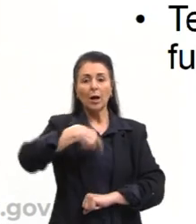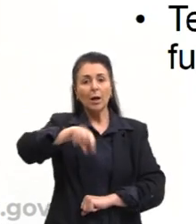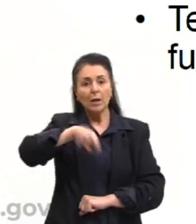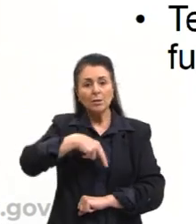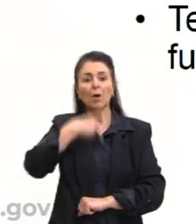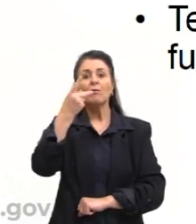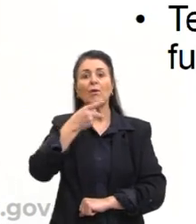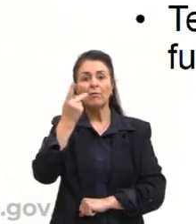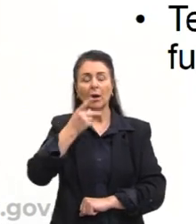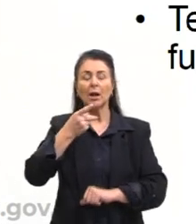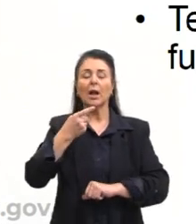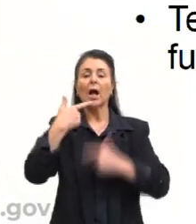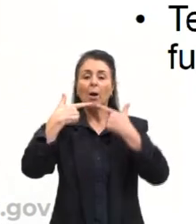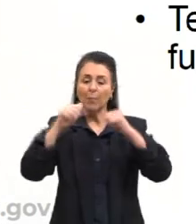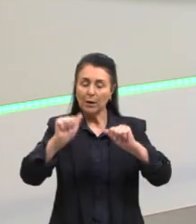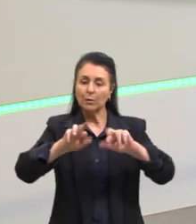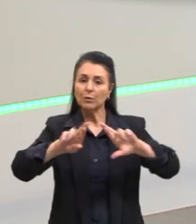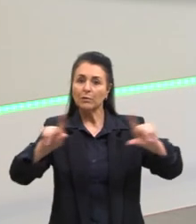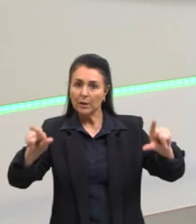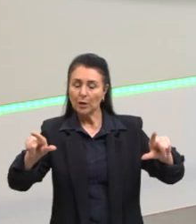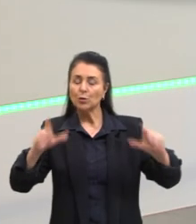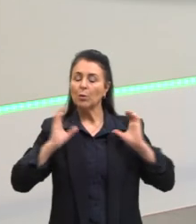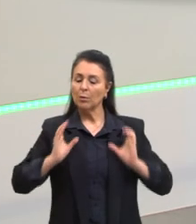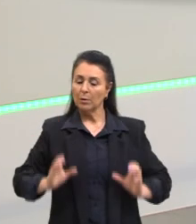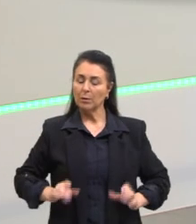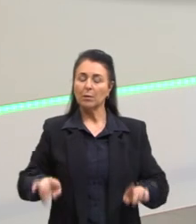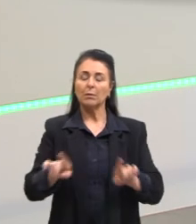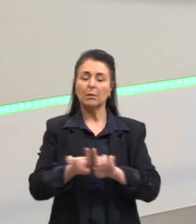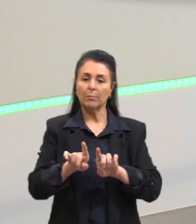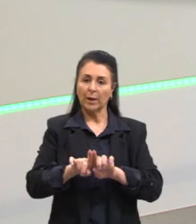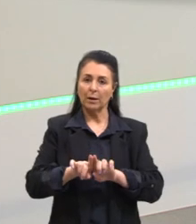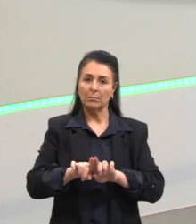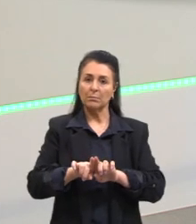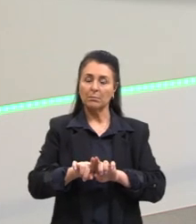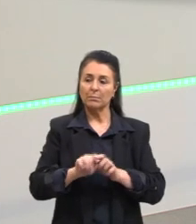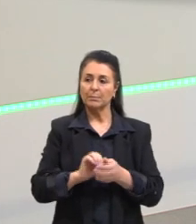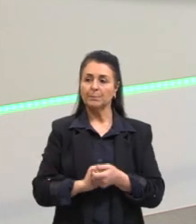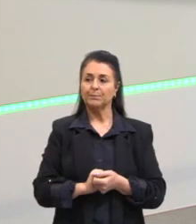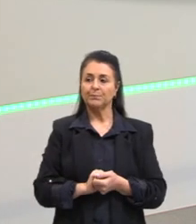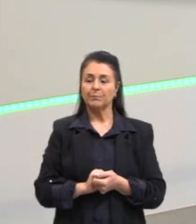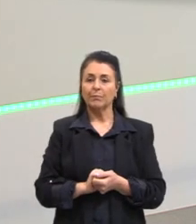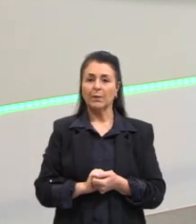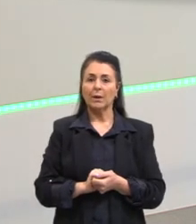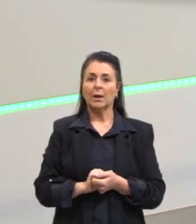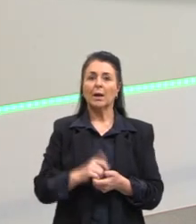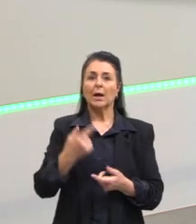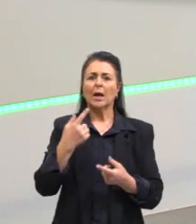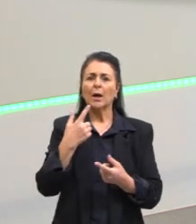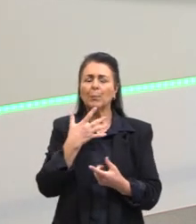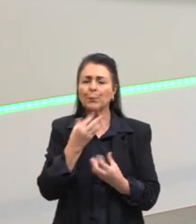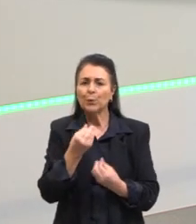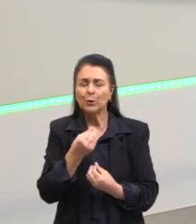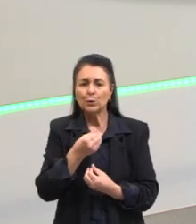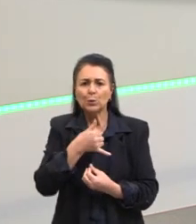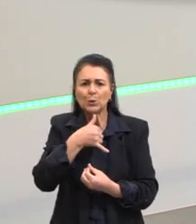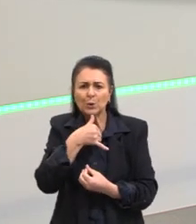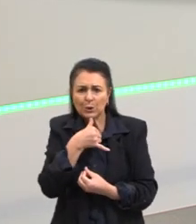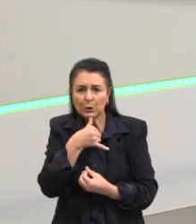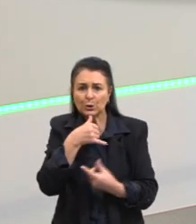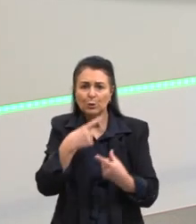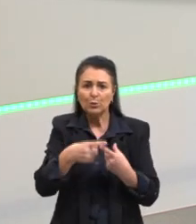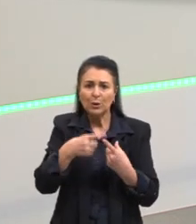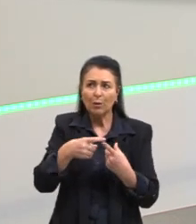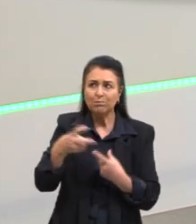falar essa língua e vocês vão se comportar dessa maneira. É muito triste, gente. É muito triste porque tu tira toda a